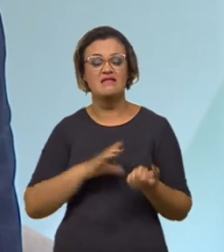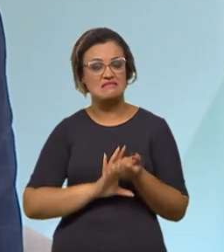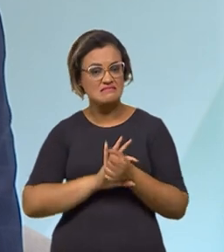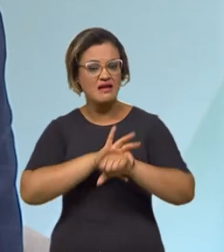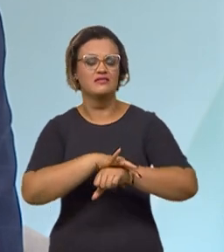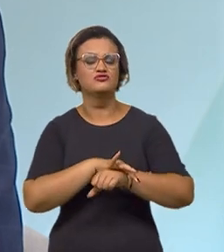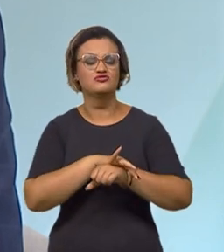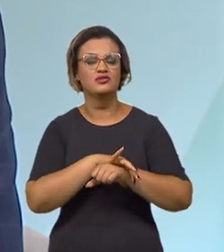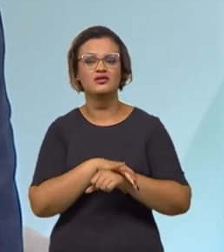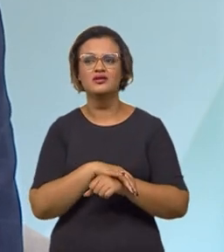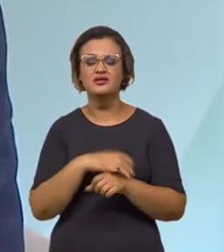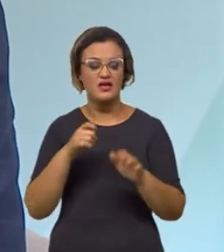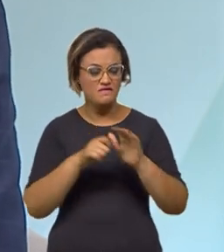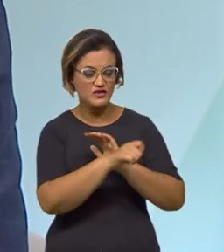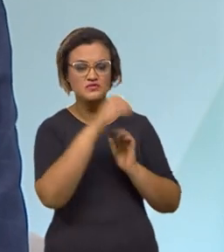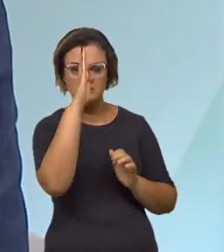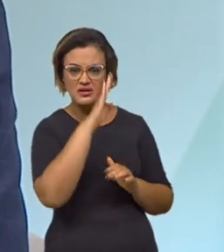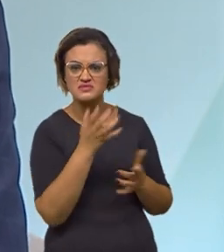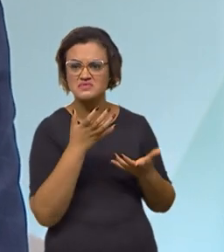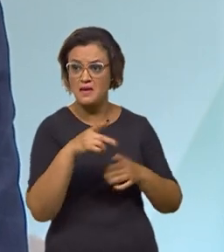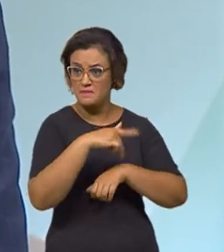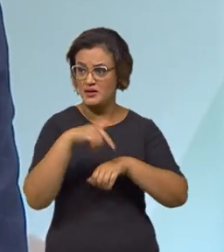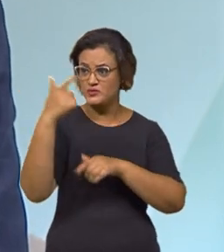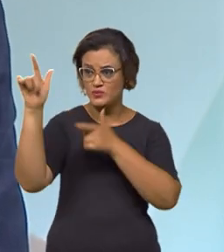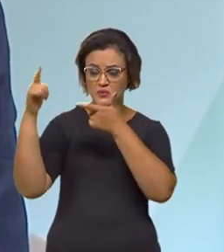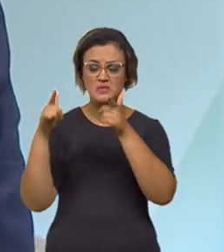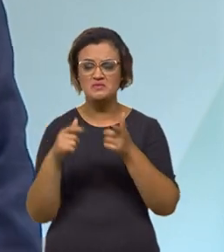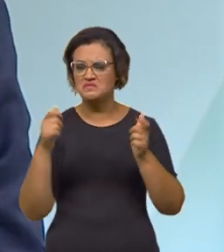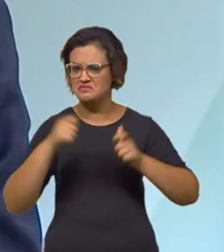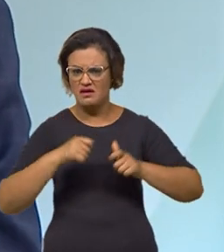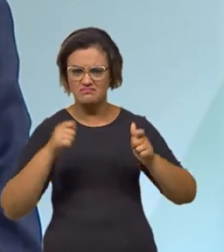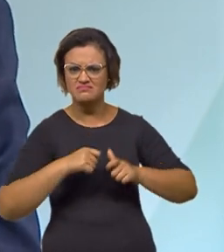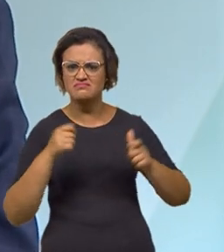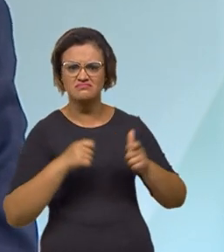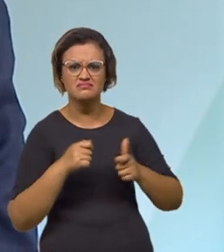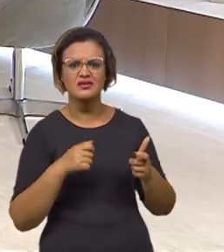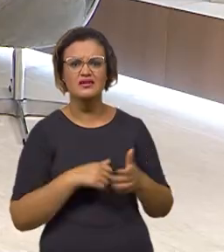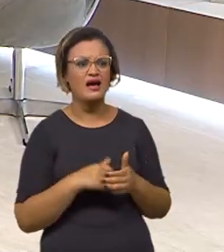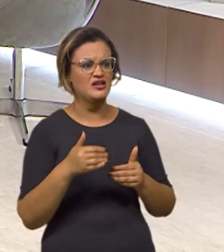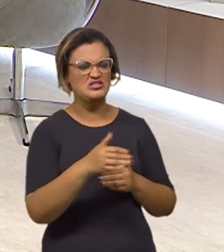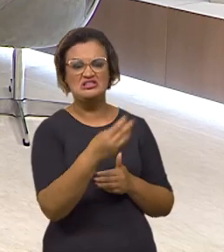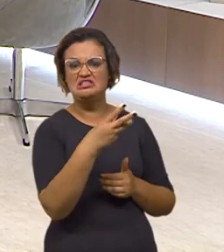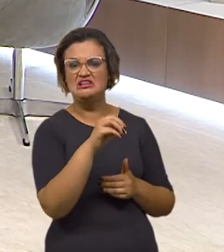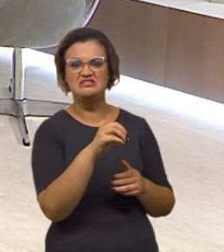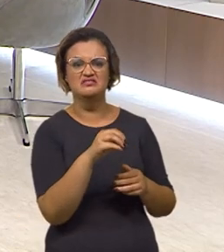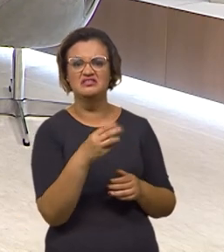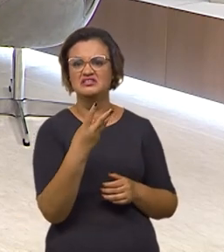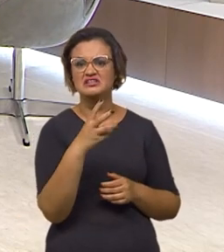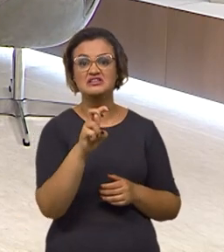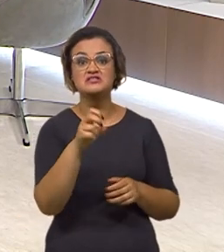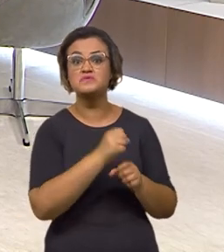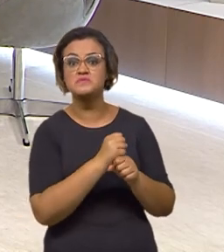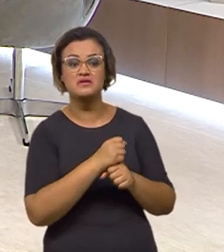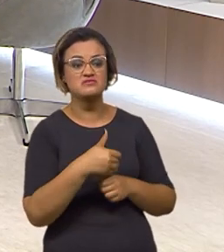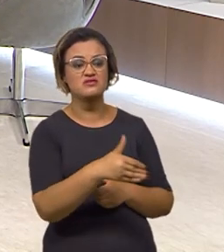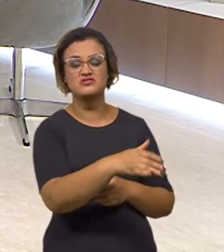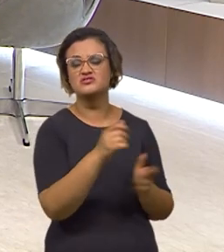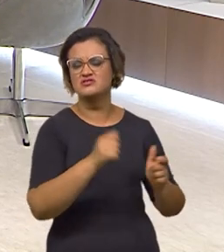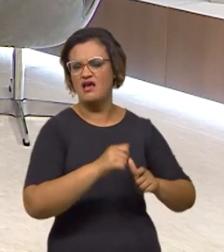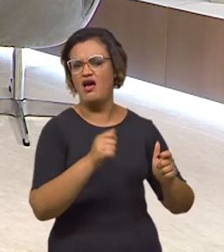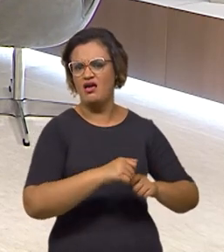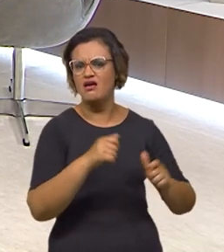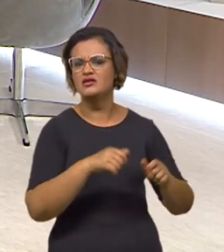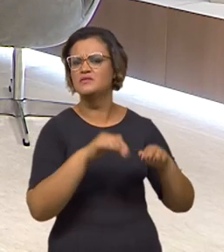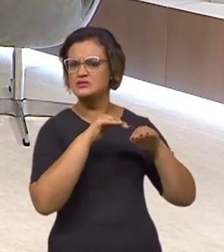estabilidade para quem quer investir no Brasil, principalmente ativos como de concessão de infraestrutura, que são ativos para 30 anos, 30, 35 anos. Então, a estabilidade